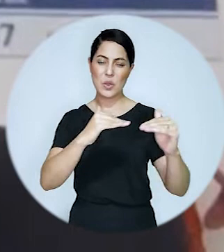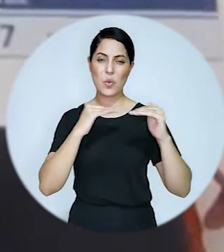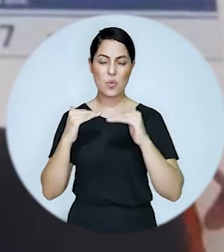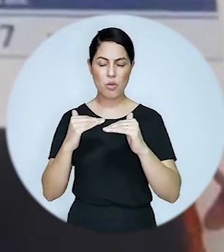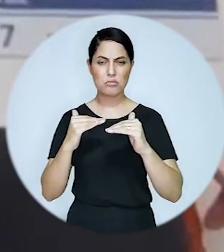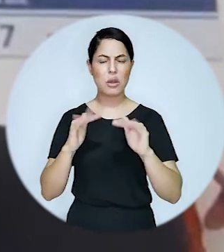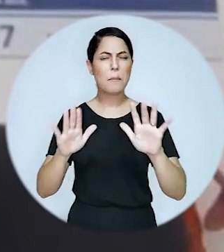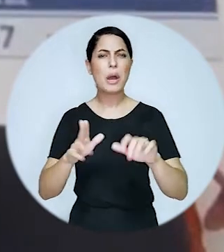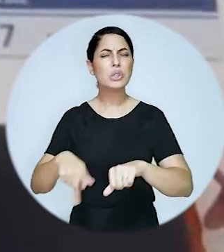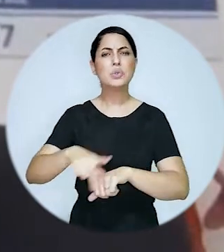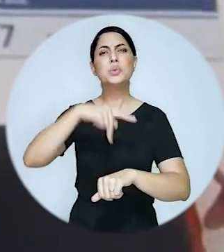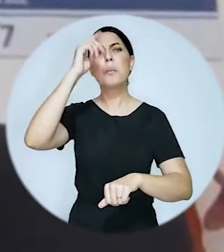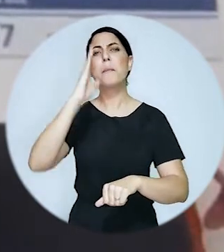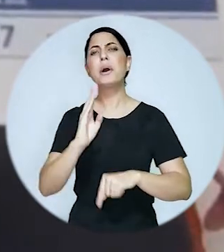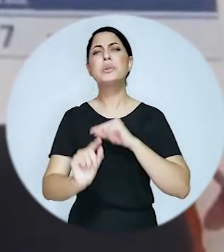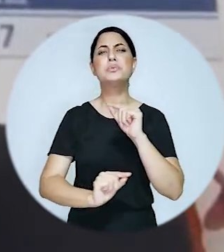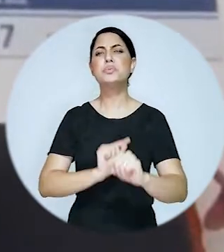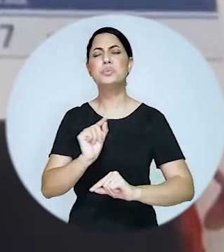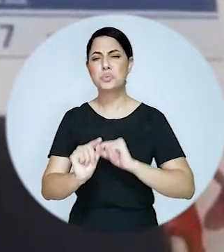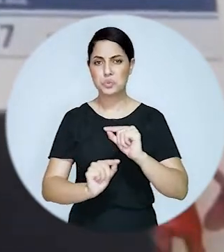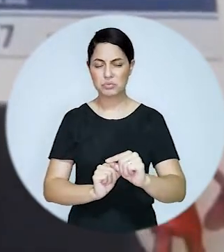absolutamente igual, que quebre